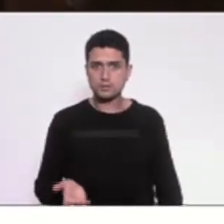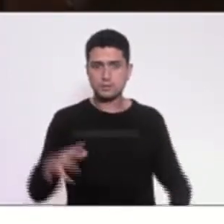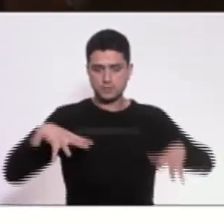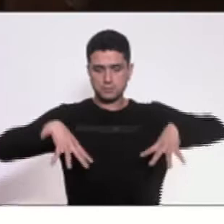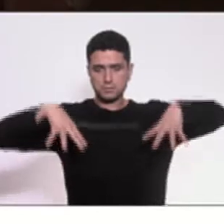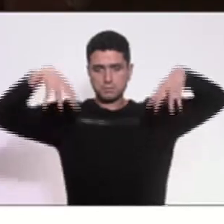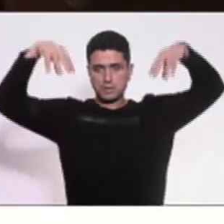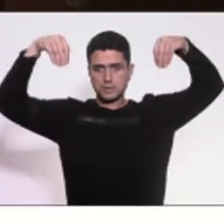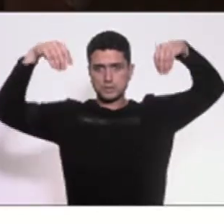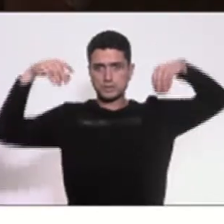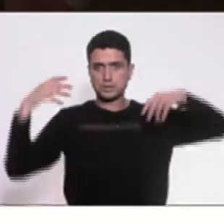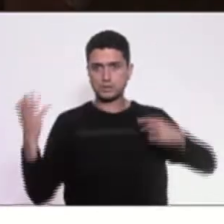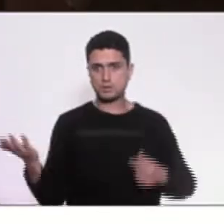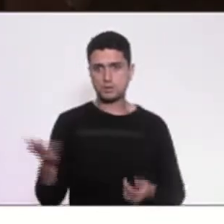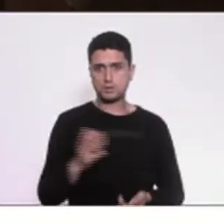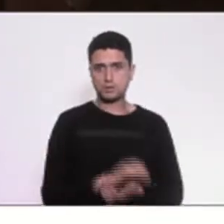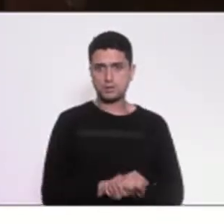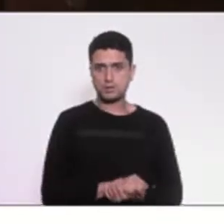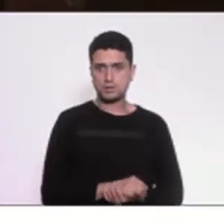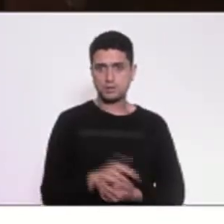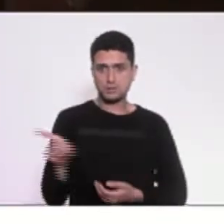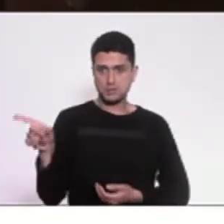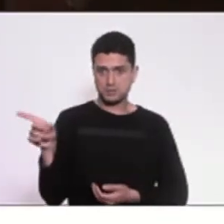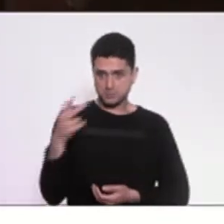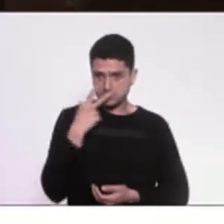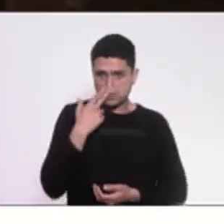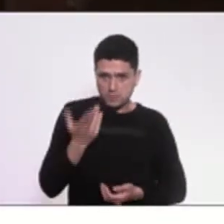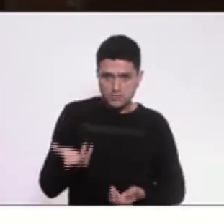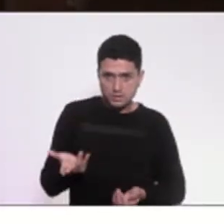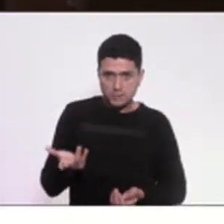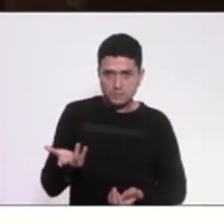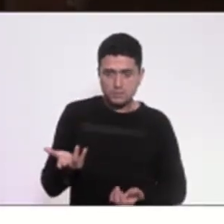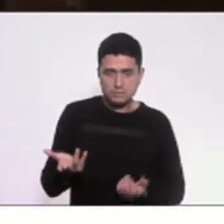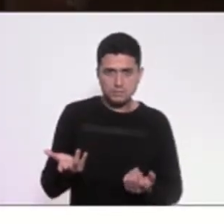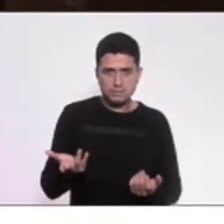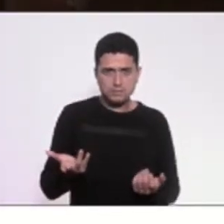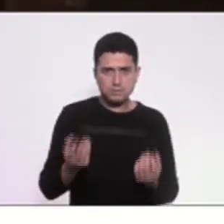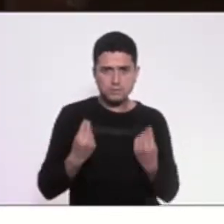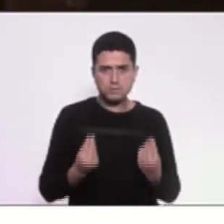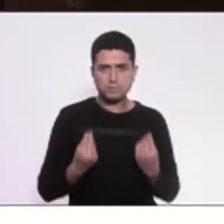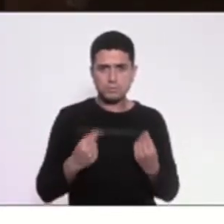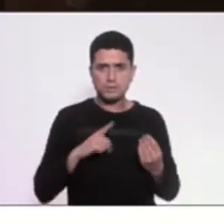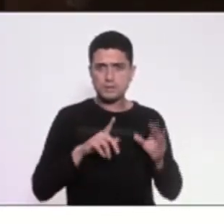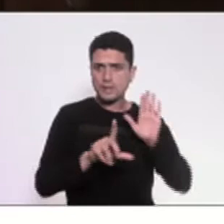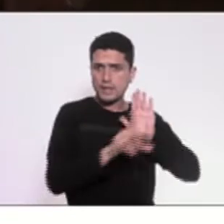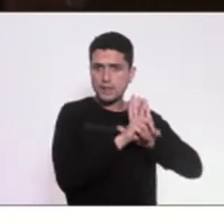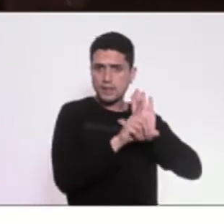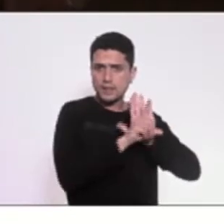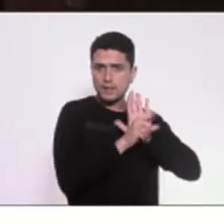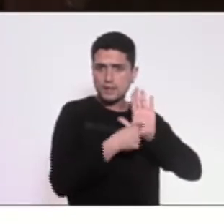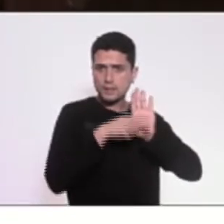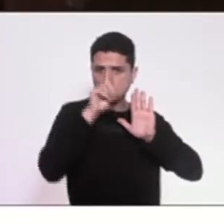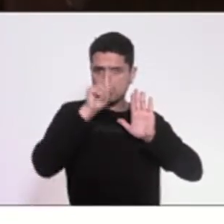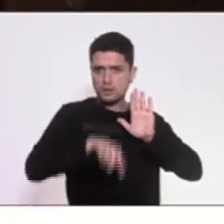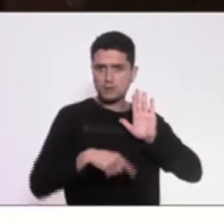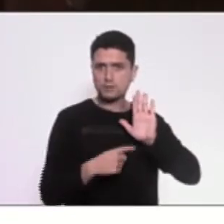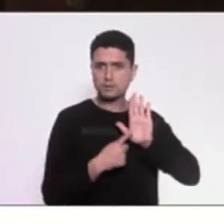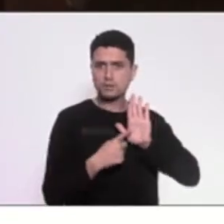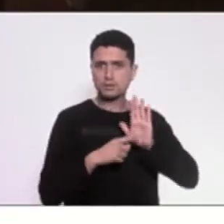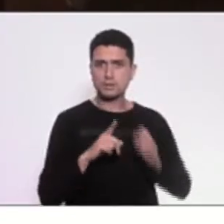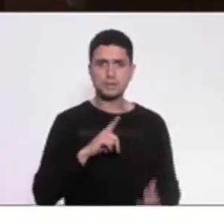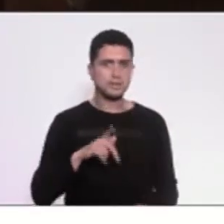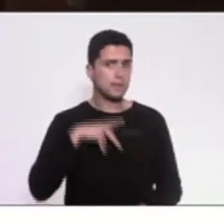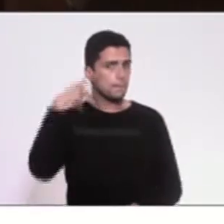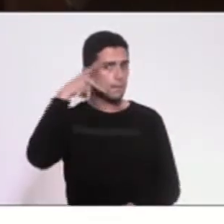ele é um mandarim. Mas o que é é isso? Nós temos uma legislação em vigor, nós temos um parlamento